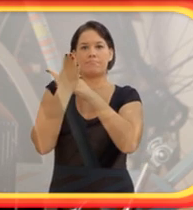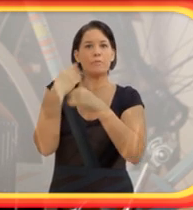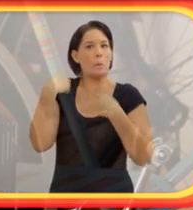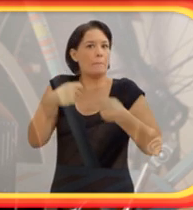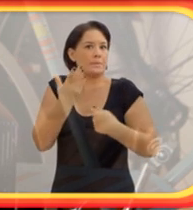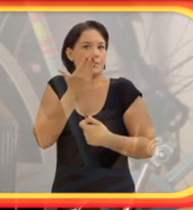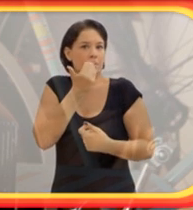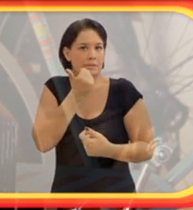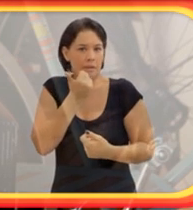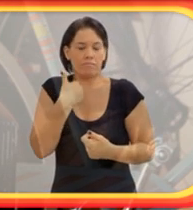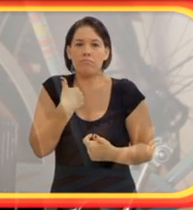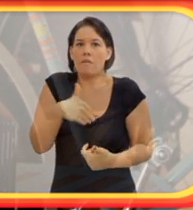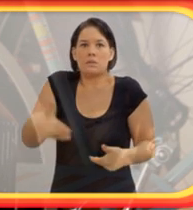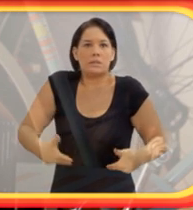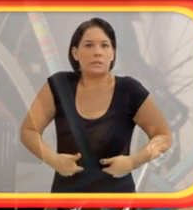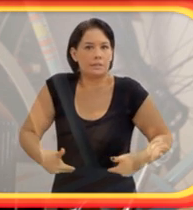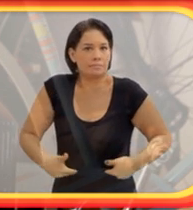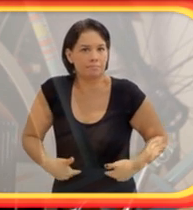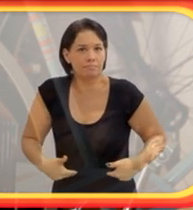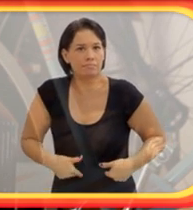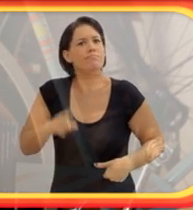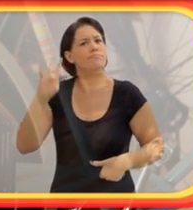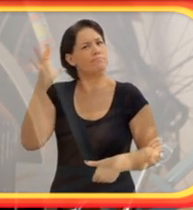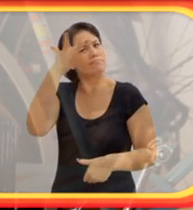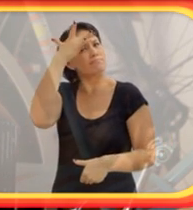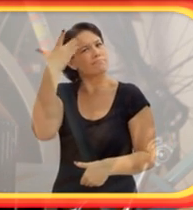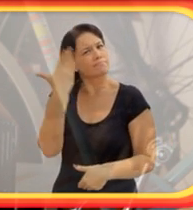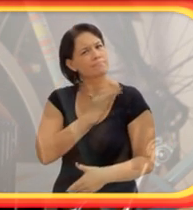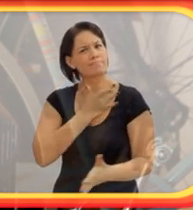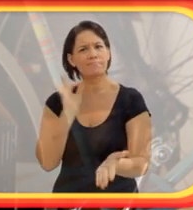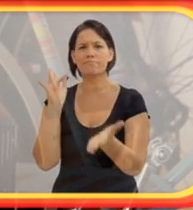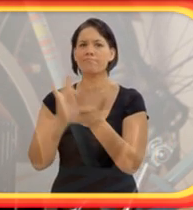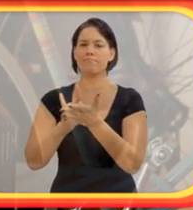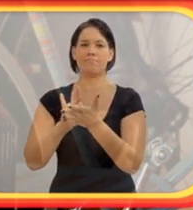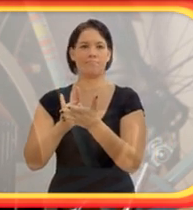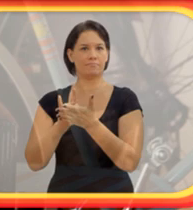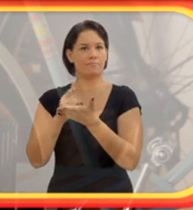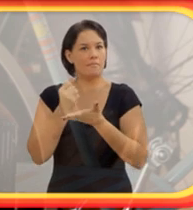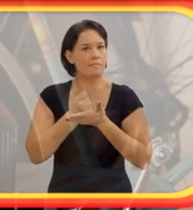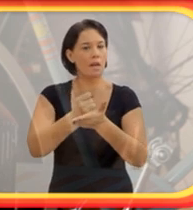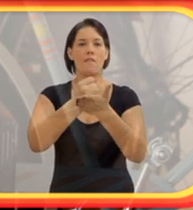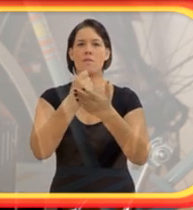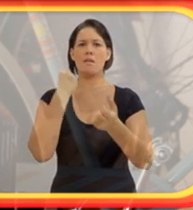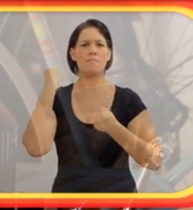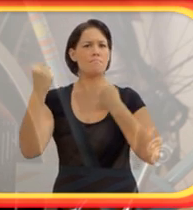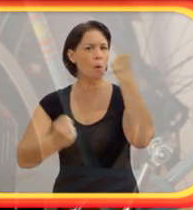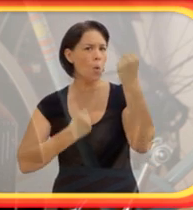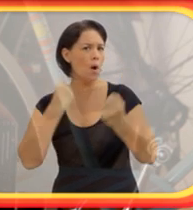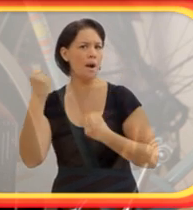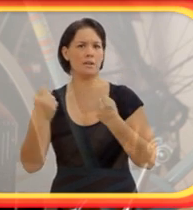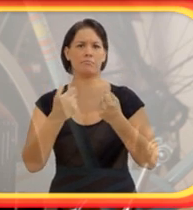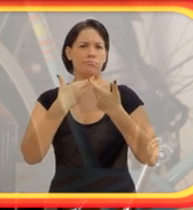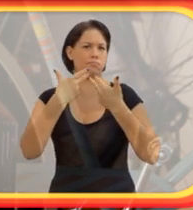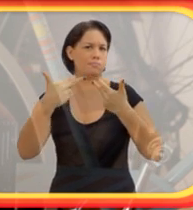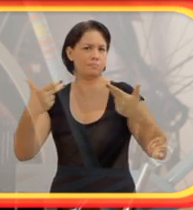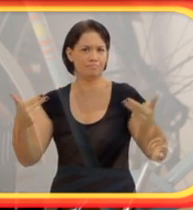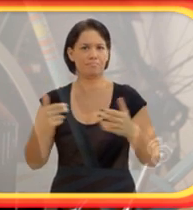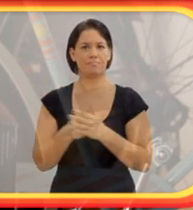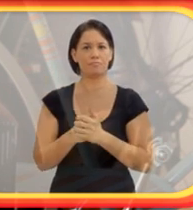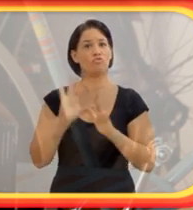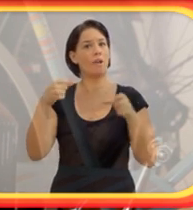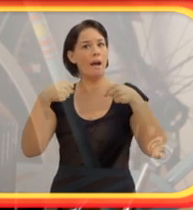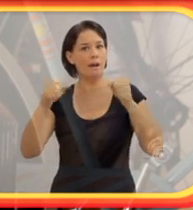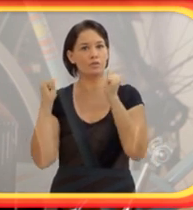as motos, nosso grupo era chamado Criaturas da Noite e todos nós tínhamos uns apelidos. E eles me colocaram um